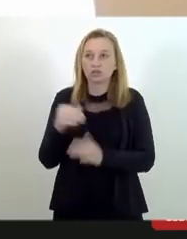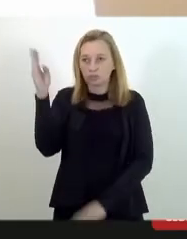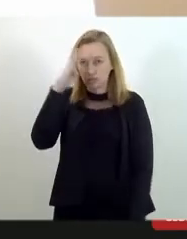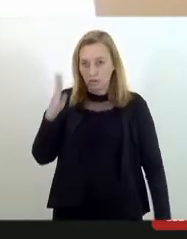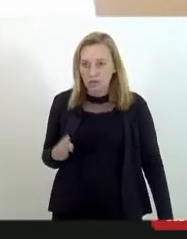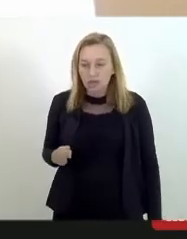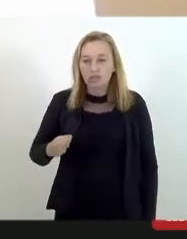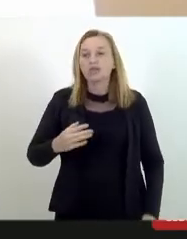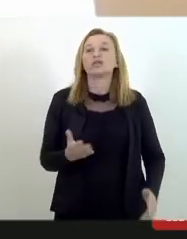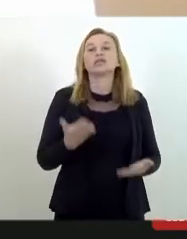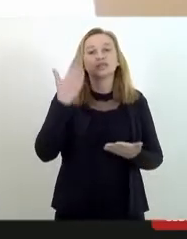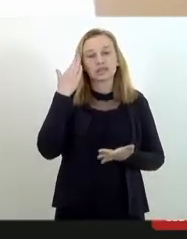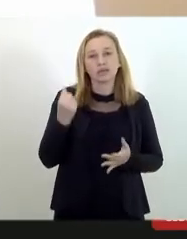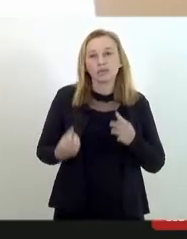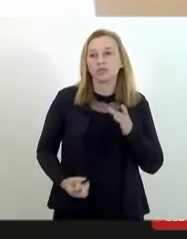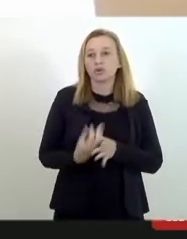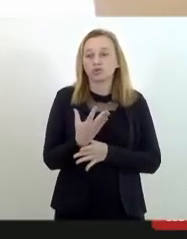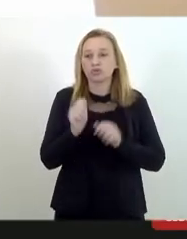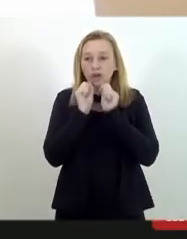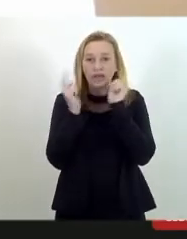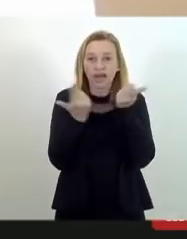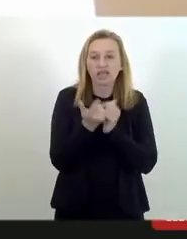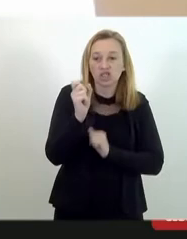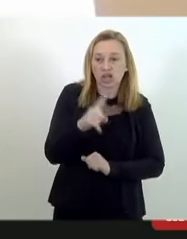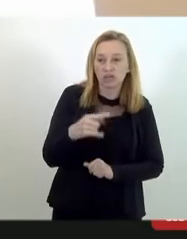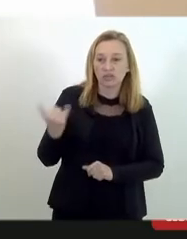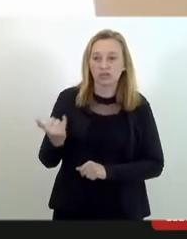nós sabemos que a produção da Alerja é prolífica.